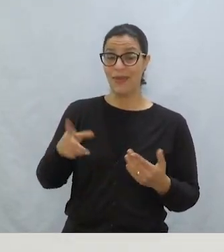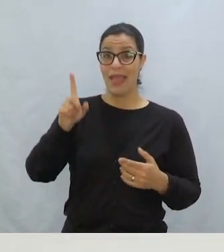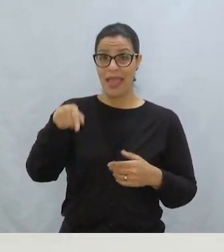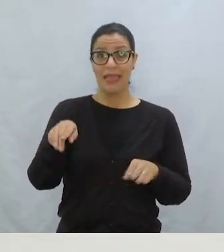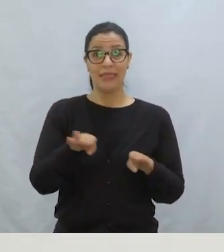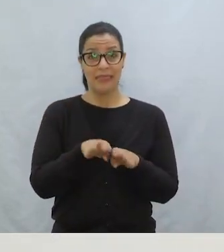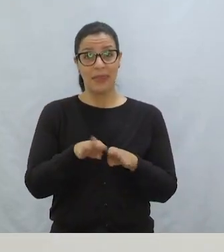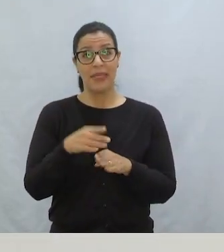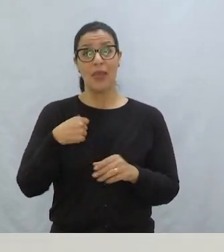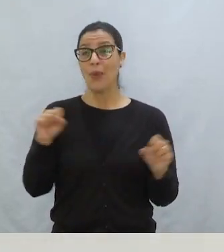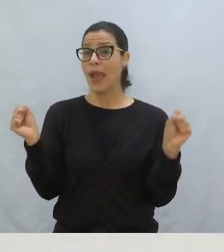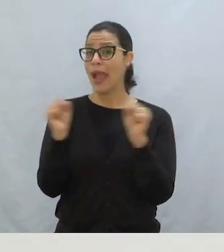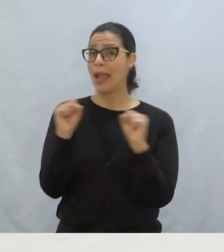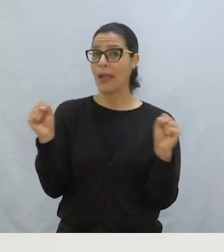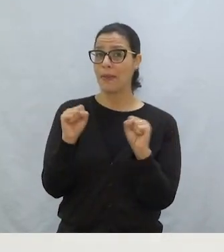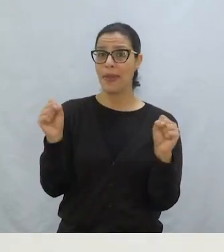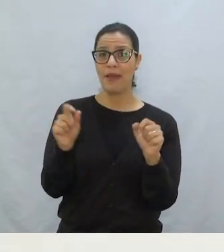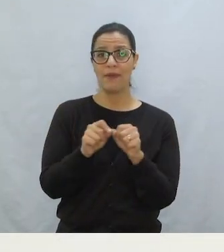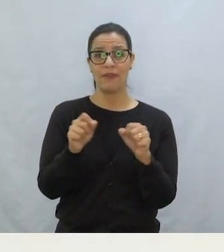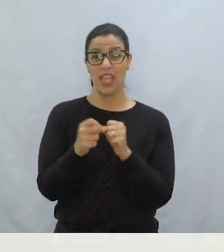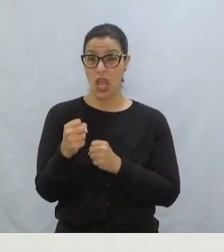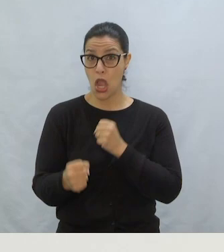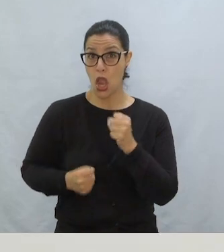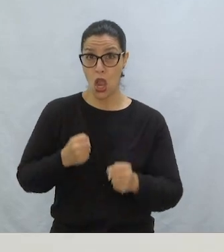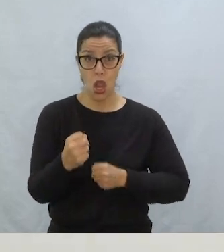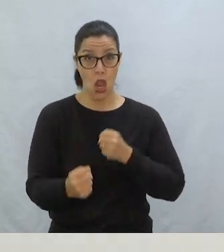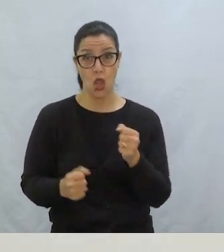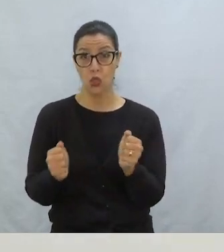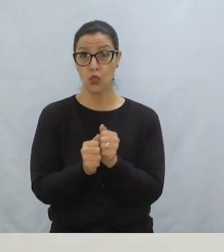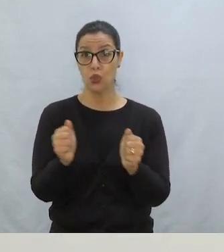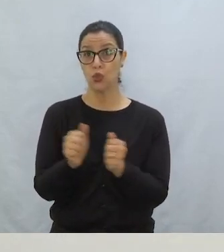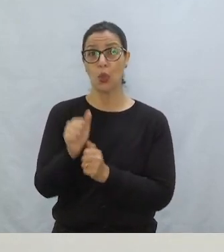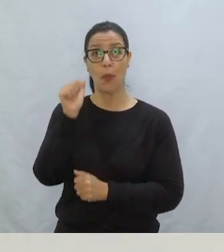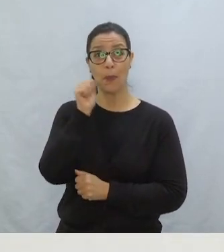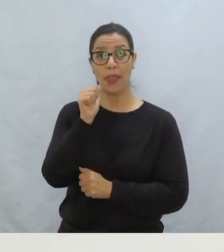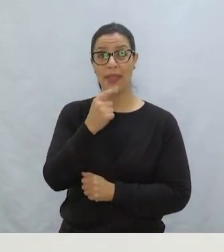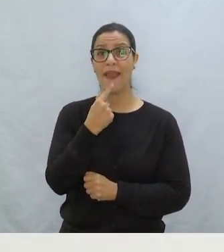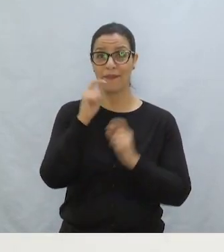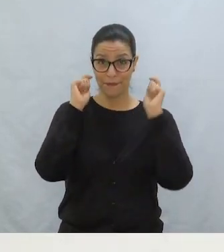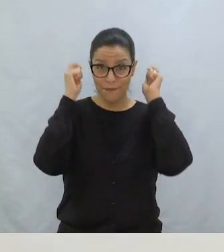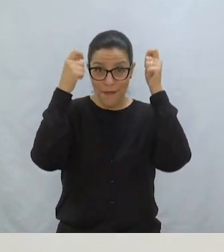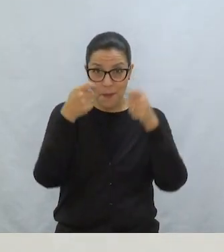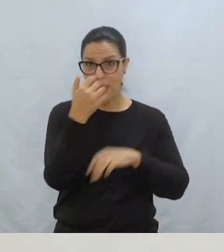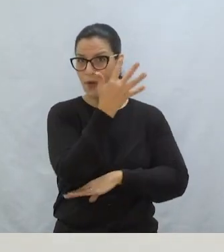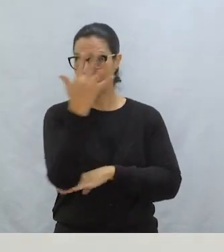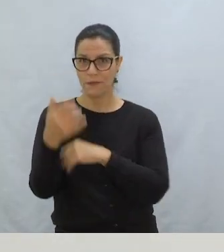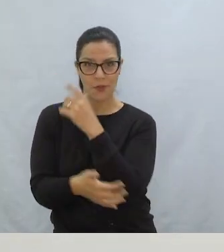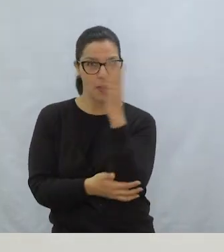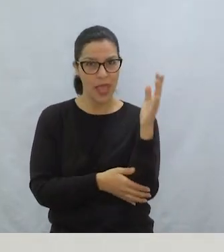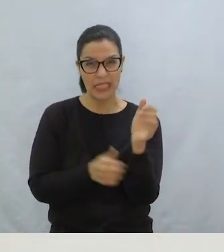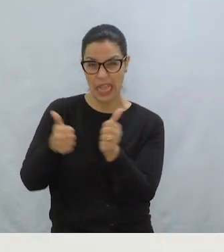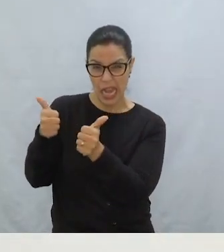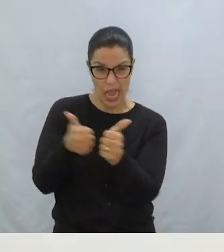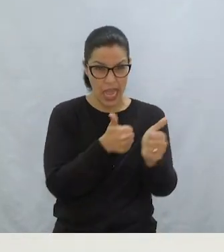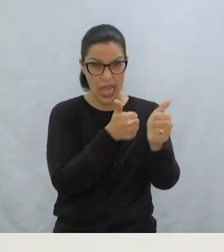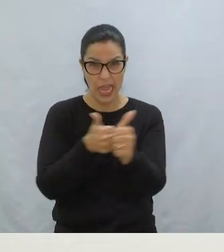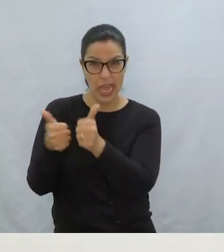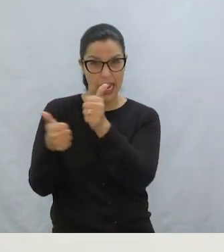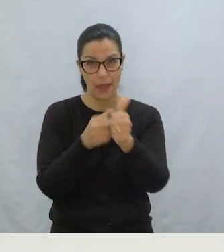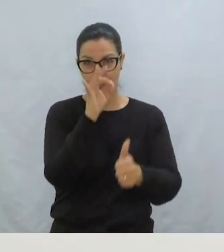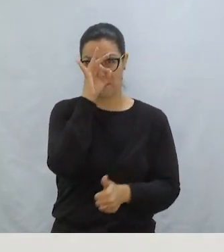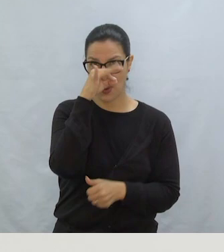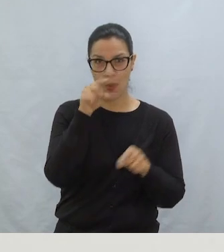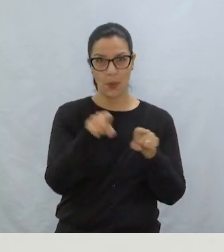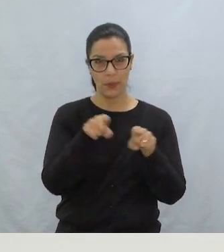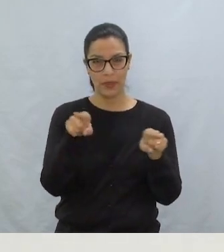Pois é, eu adorava postar corrida com meninas de capuz vermelho na floresta Persegui